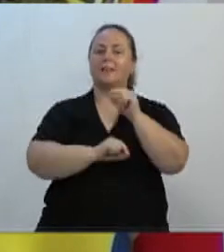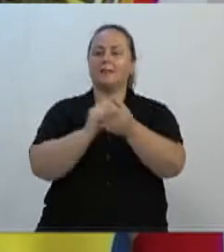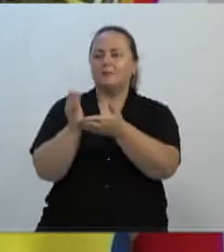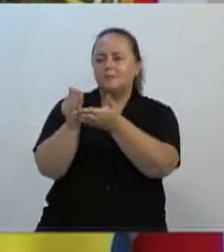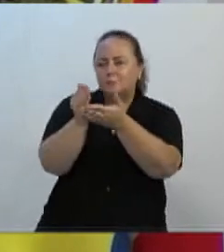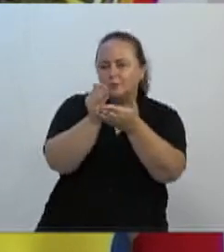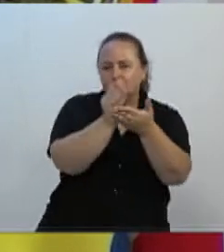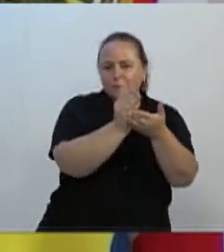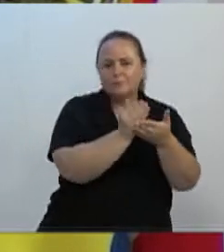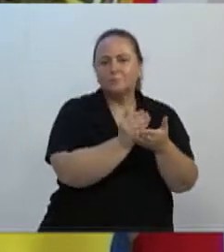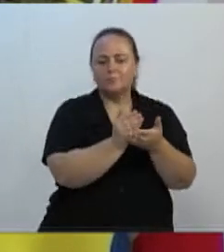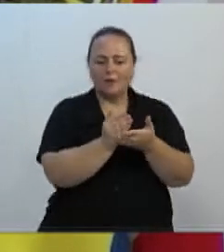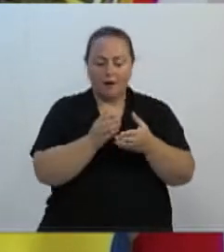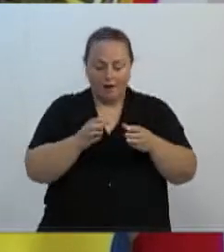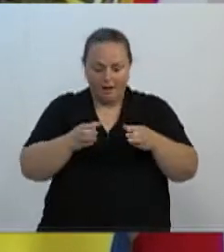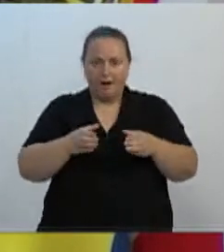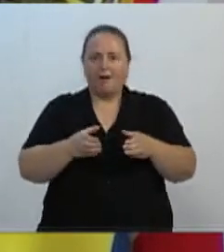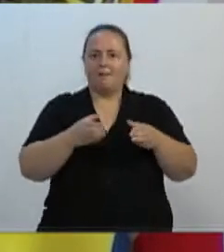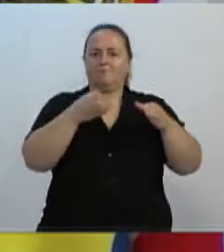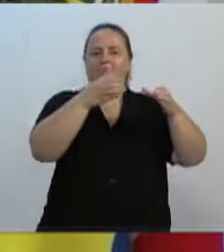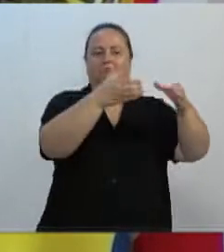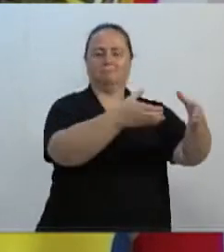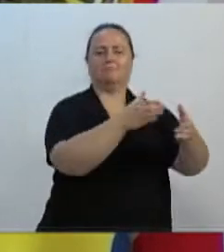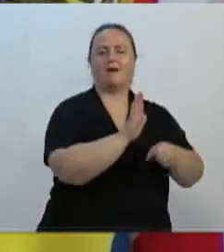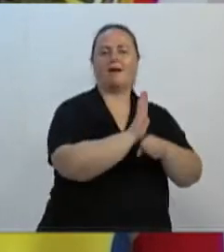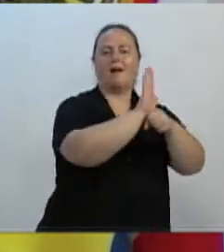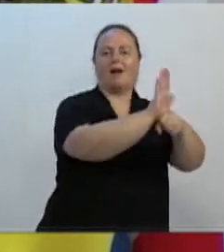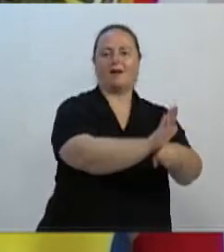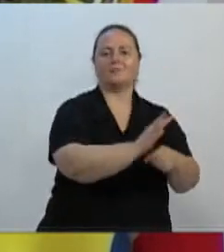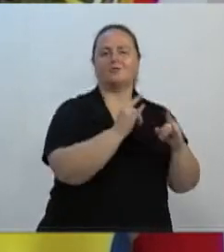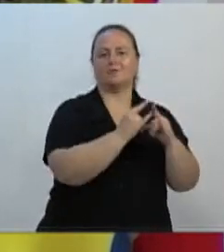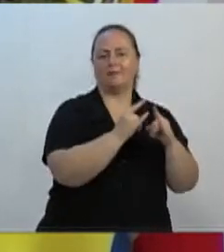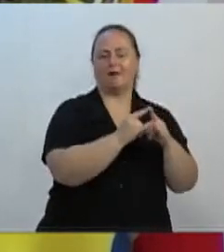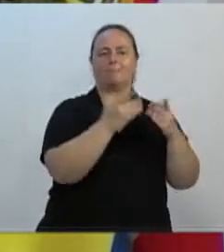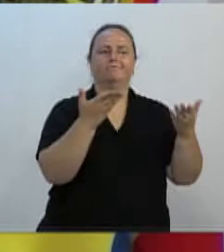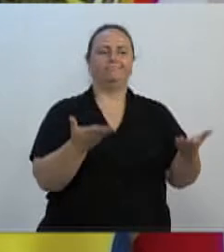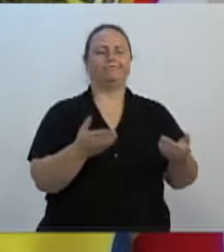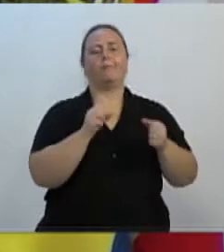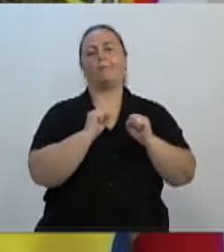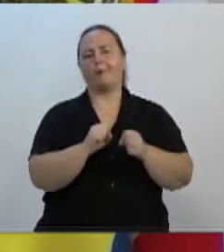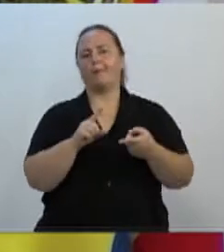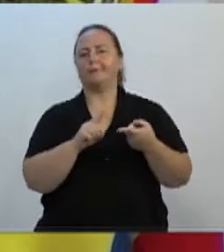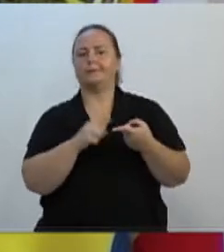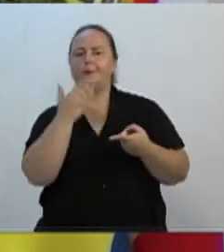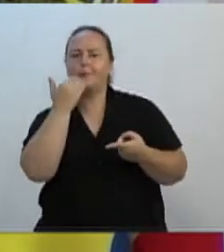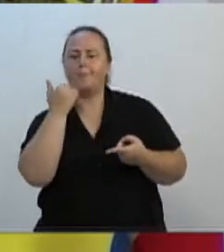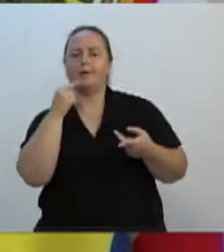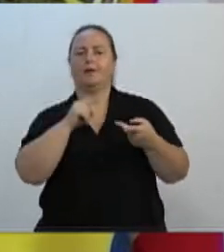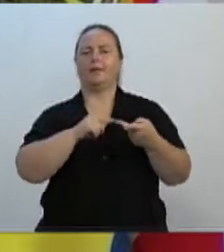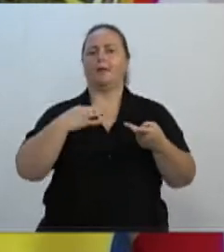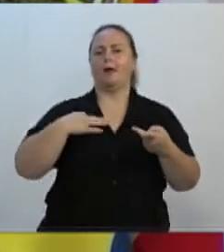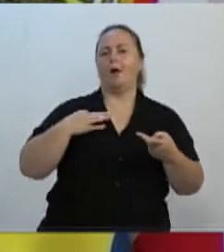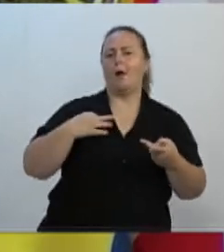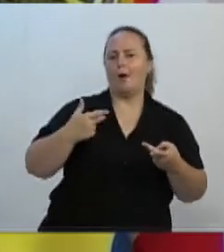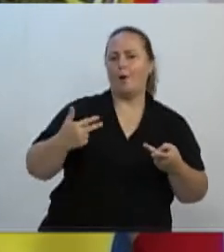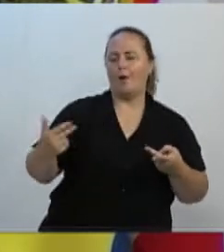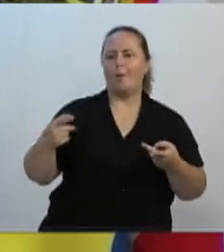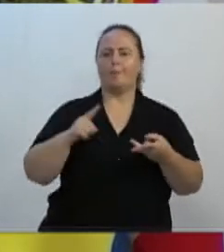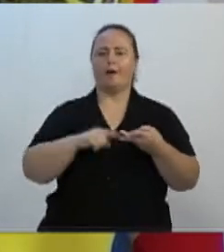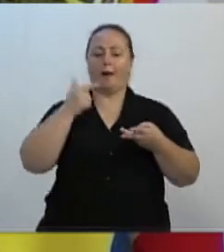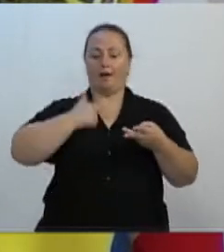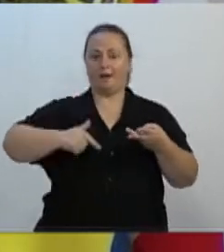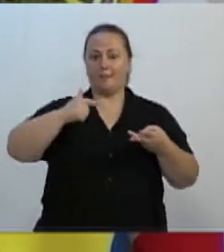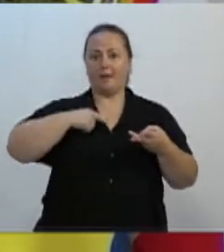atender alguma entidade que esteja demandando por alimentos, agasalhos, kits de higiene pessoal, kits não